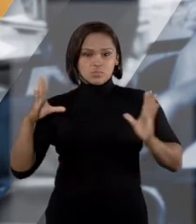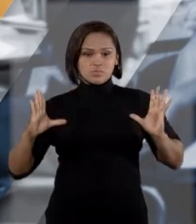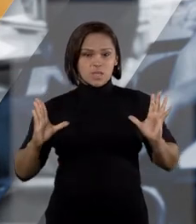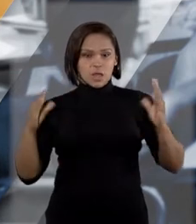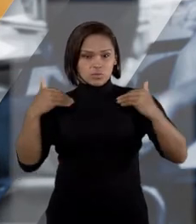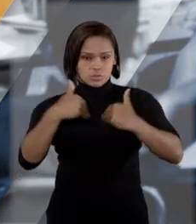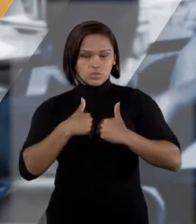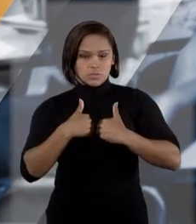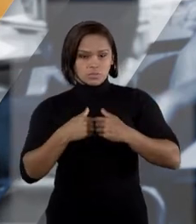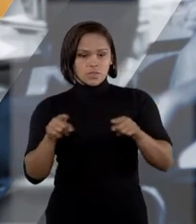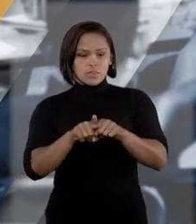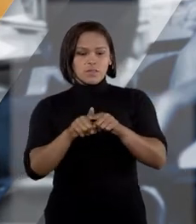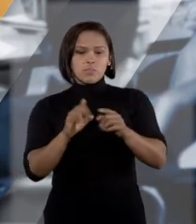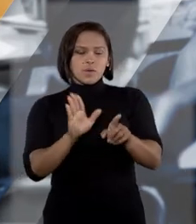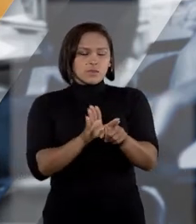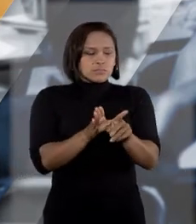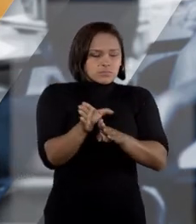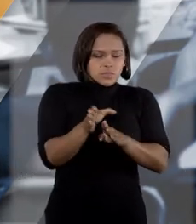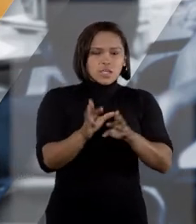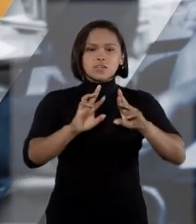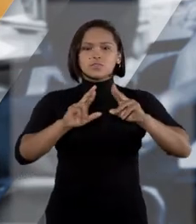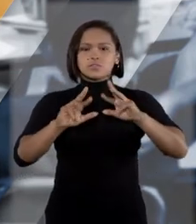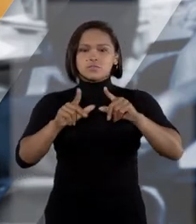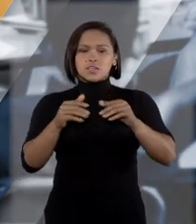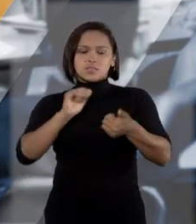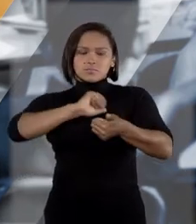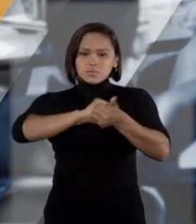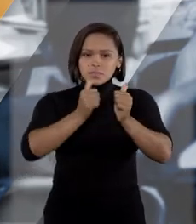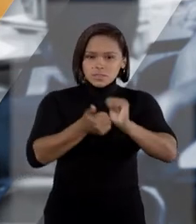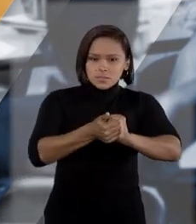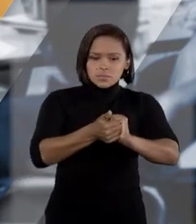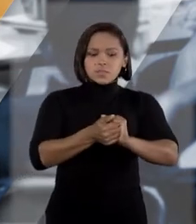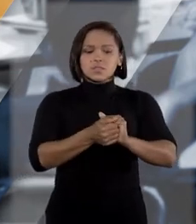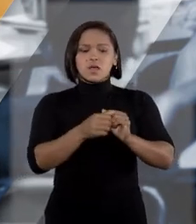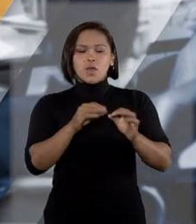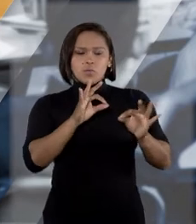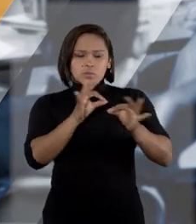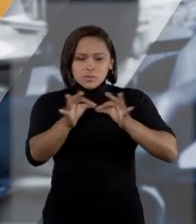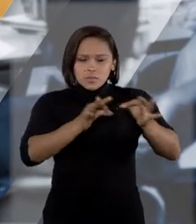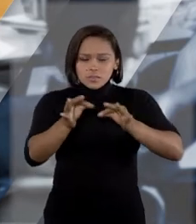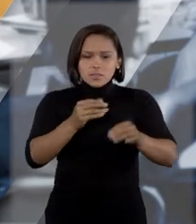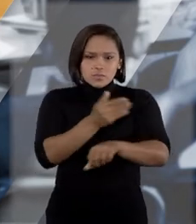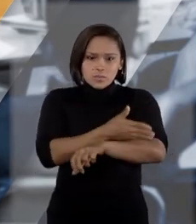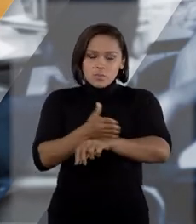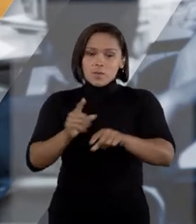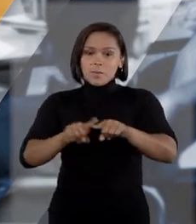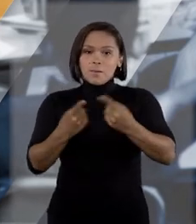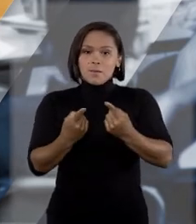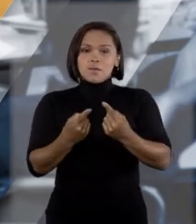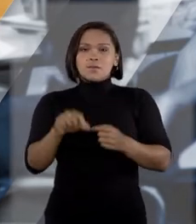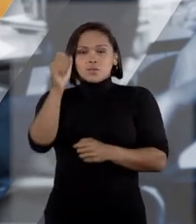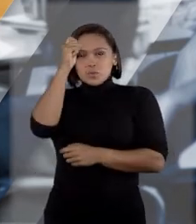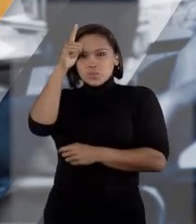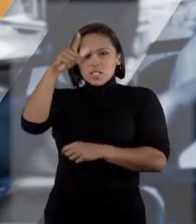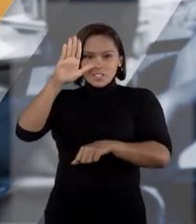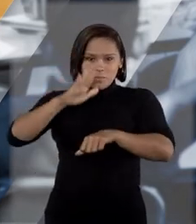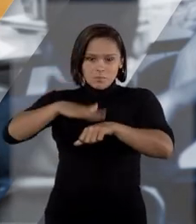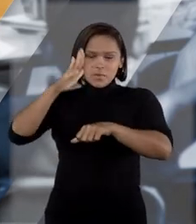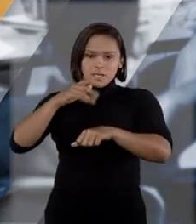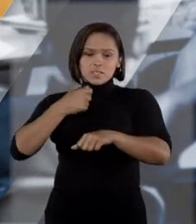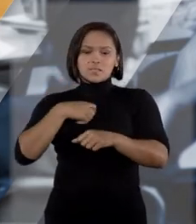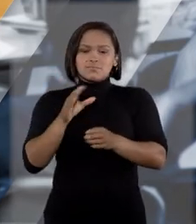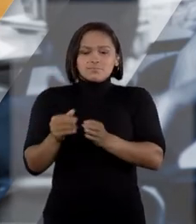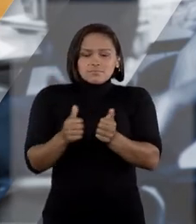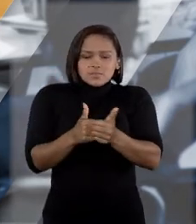autista, as abordagens são diferentes para adequação e orientação do comportamento. Já para aqueles com altas habilidades, o